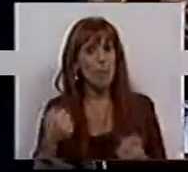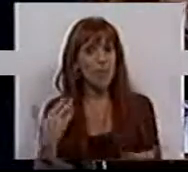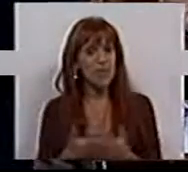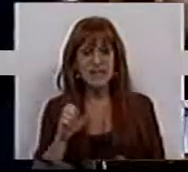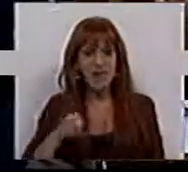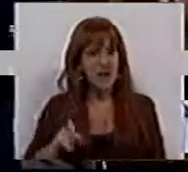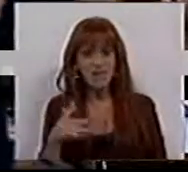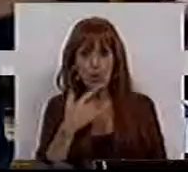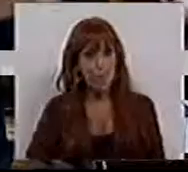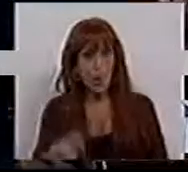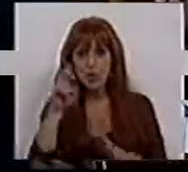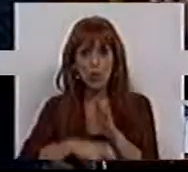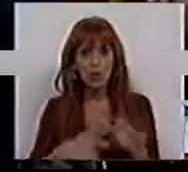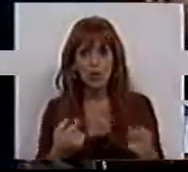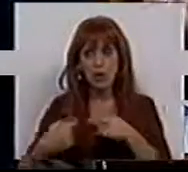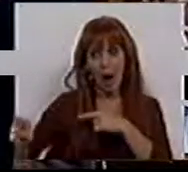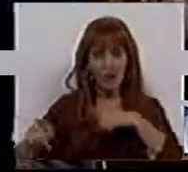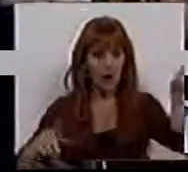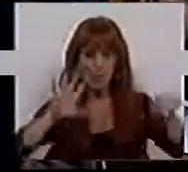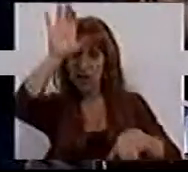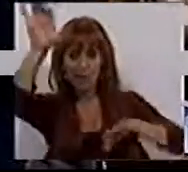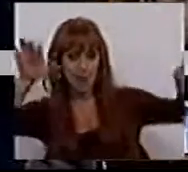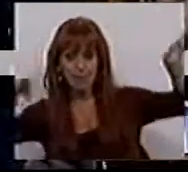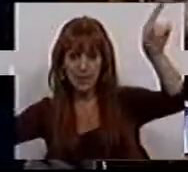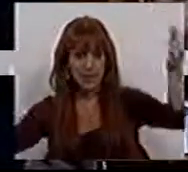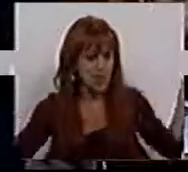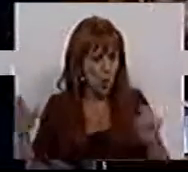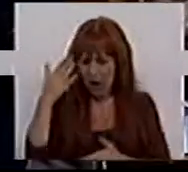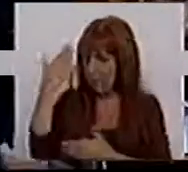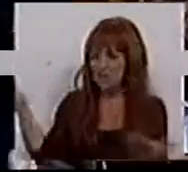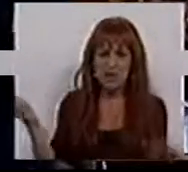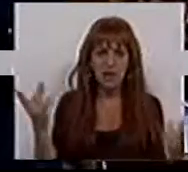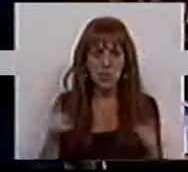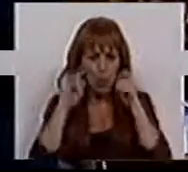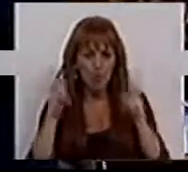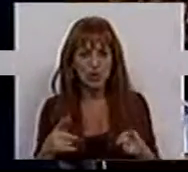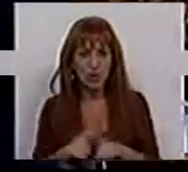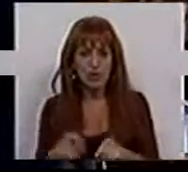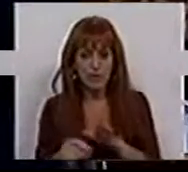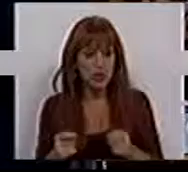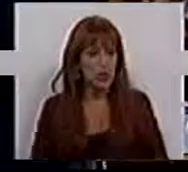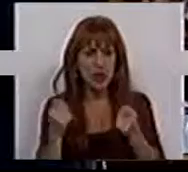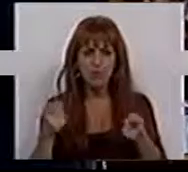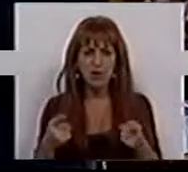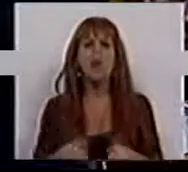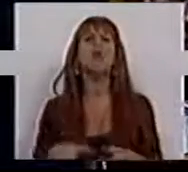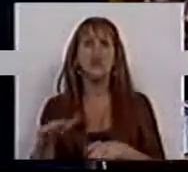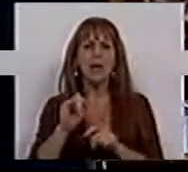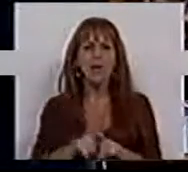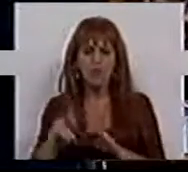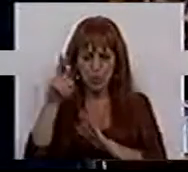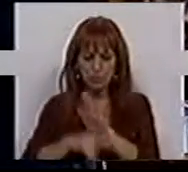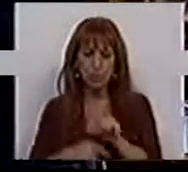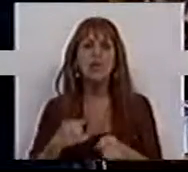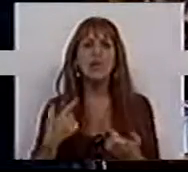CMVM não pode, os reguladores chutam de um país para outro sem nenhuma capacidade de controle sobre os fundos de investimento. Do ponto de vista